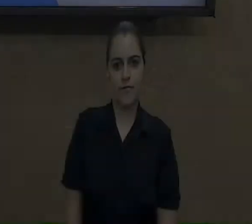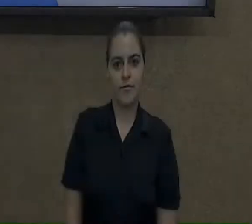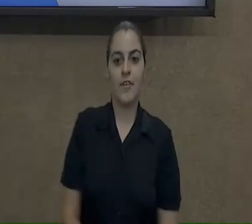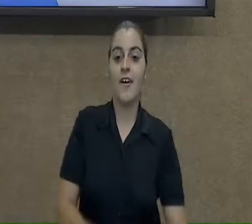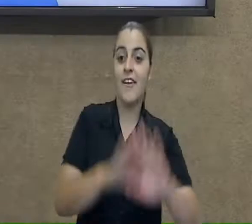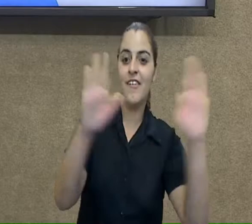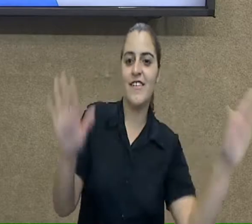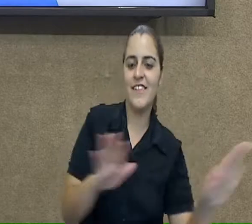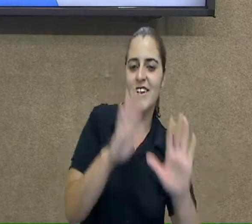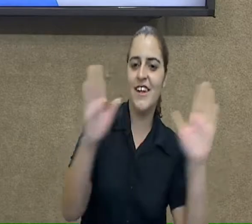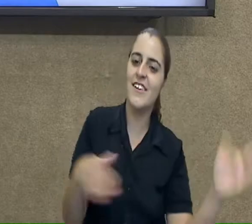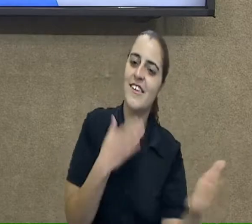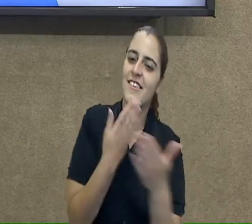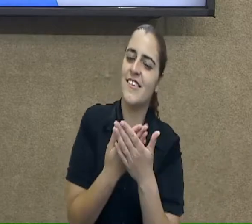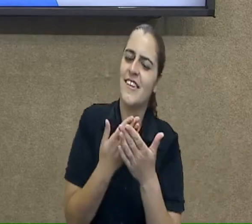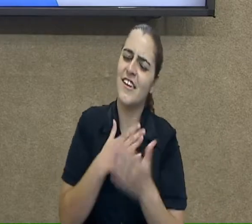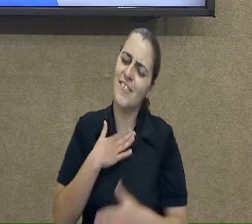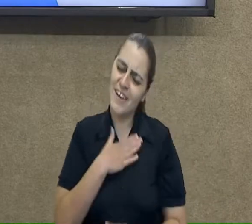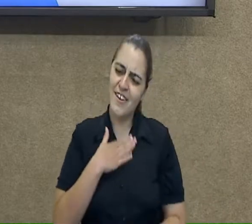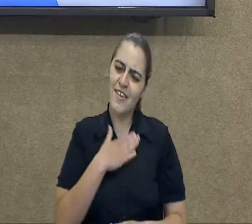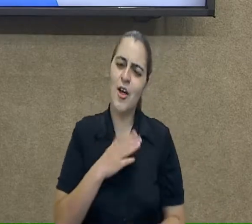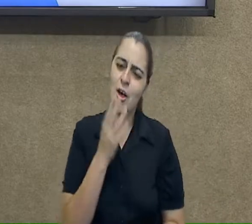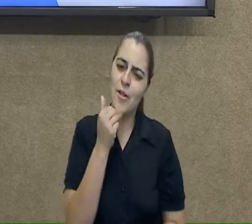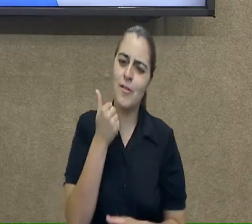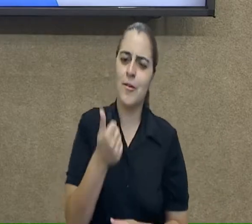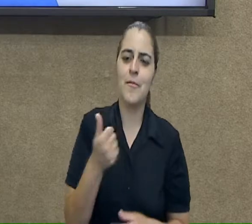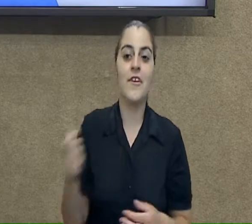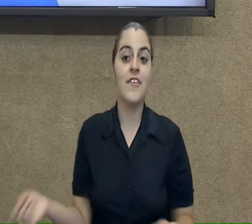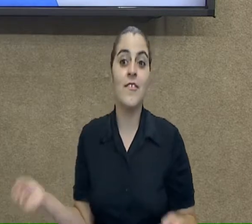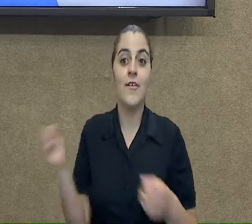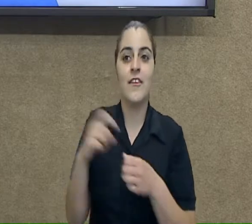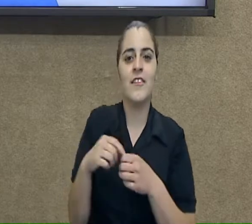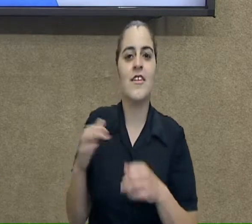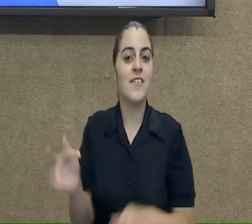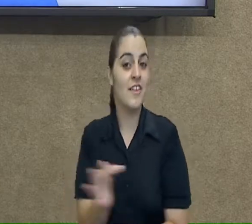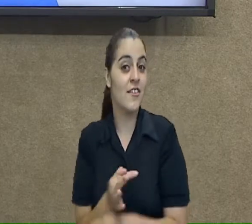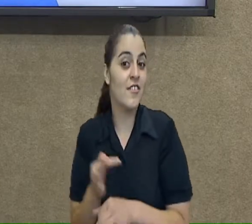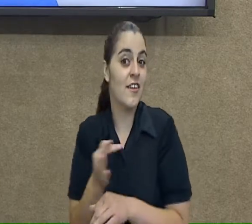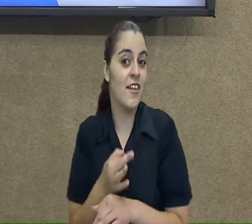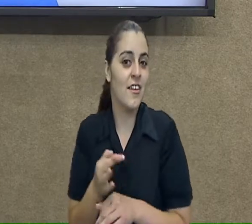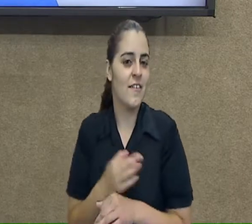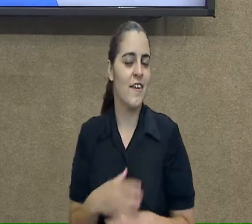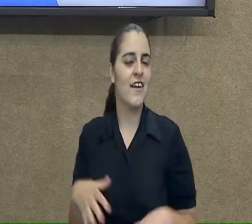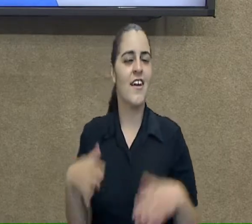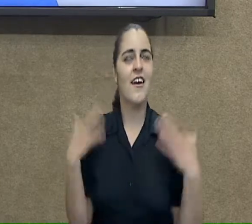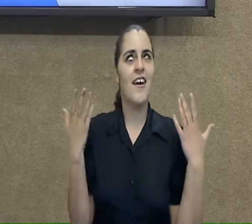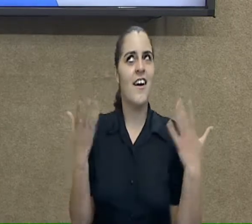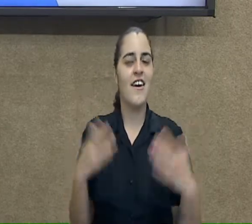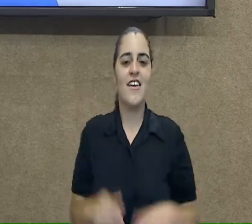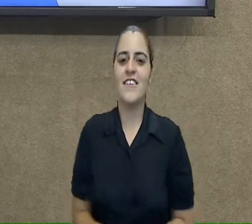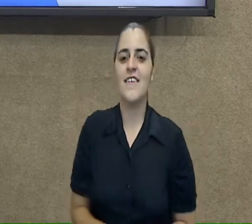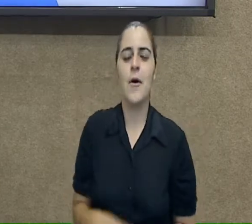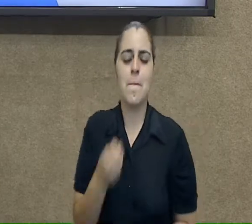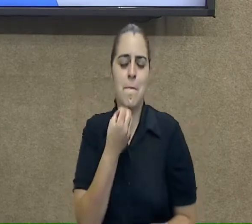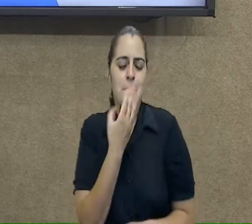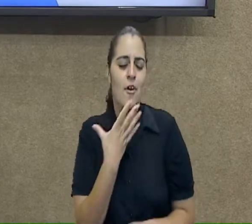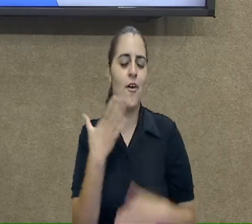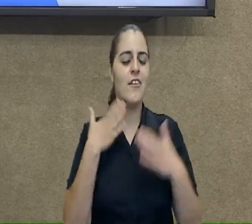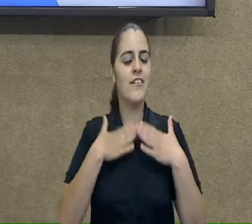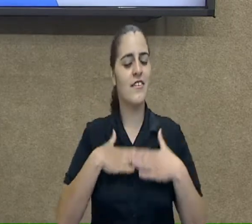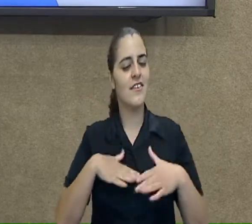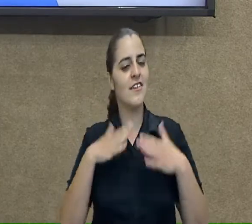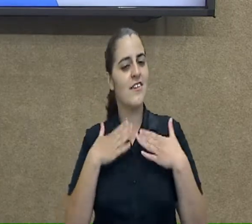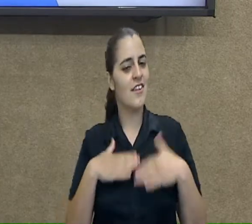Olá estudante querido, estamos retornando das nossas férias merecidas. Foi bom o